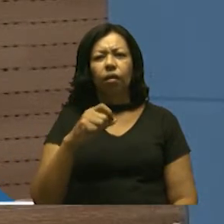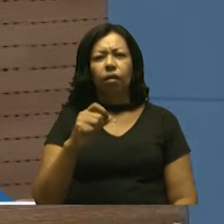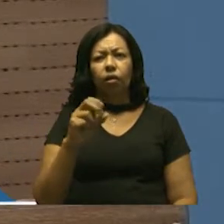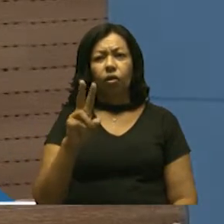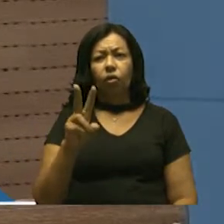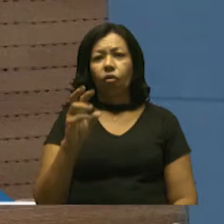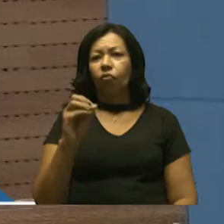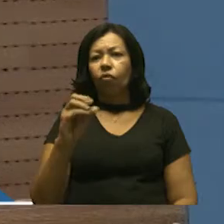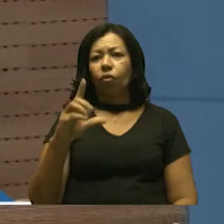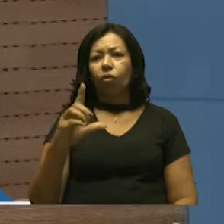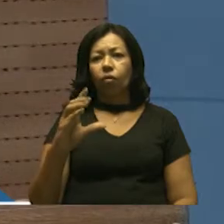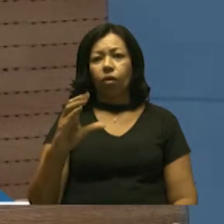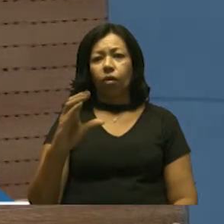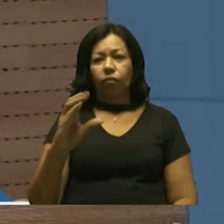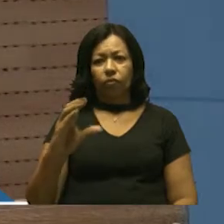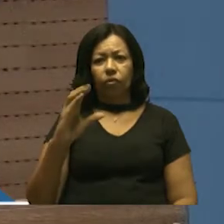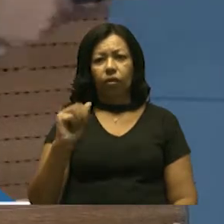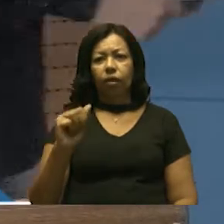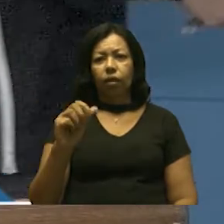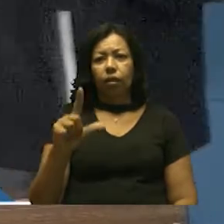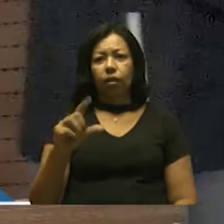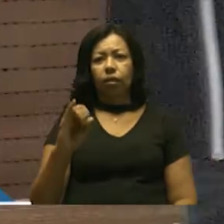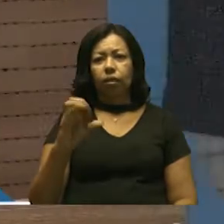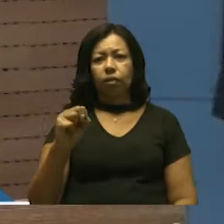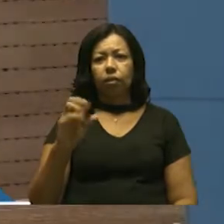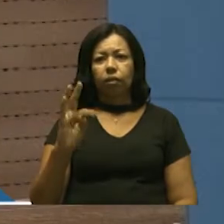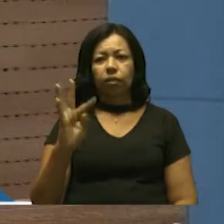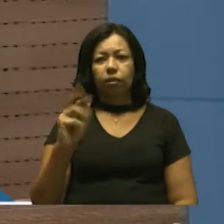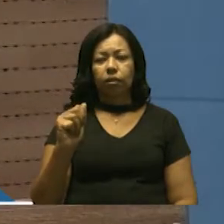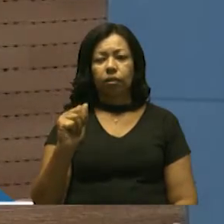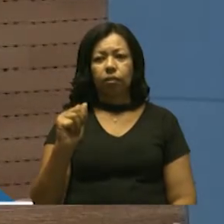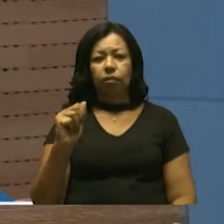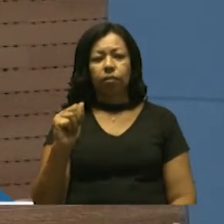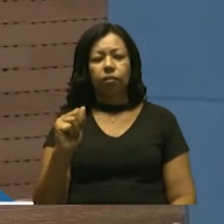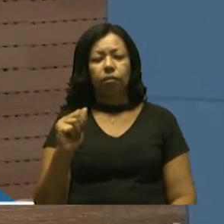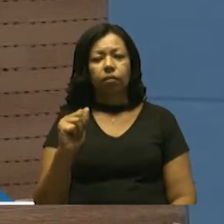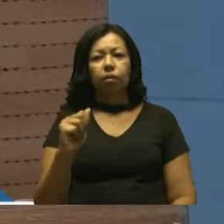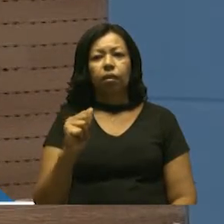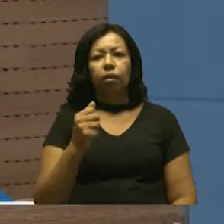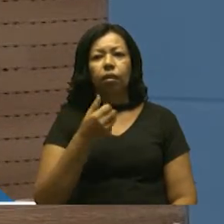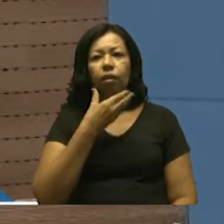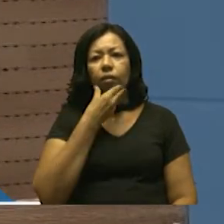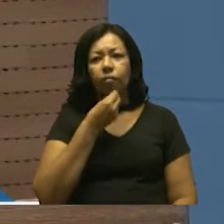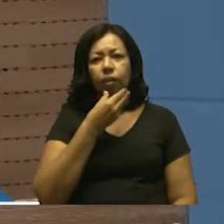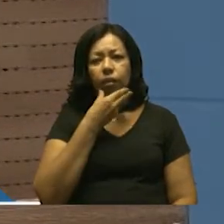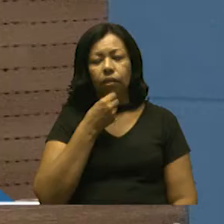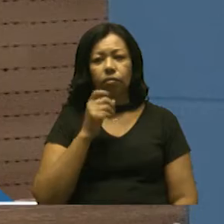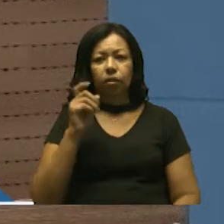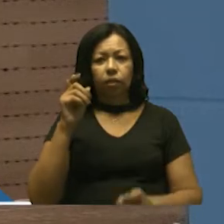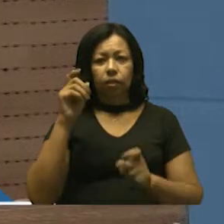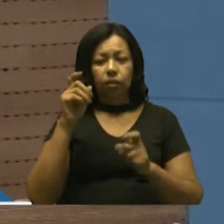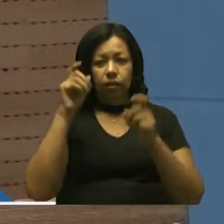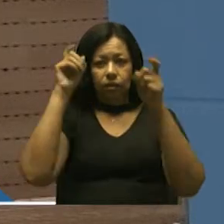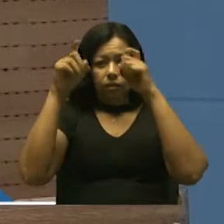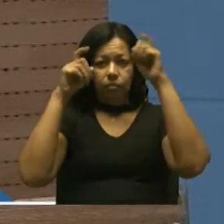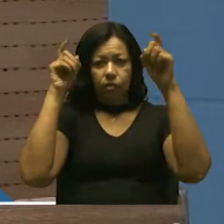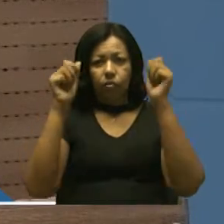muito se preocupa com as crianças daquela comunidade.